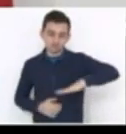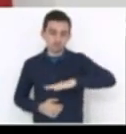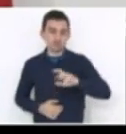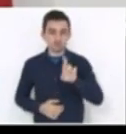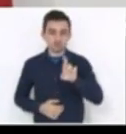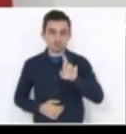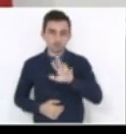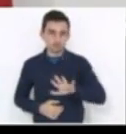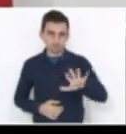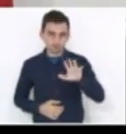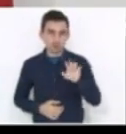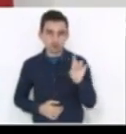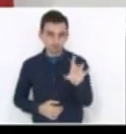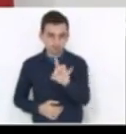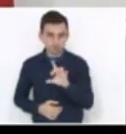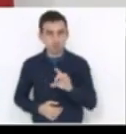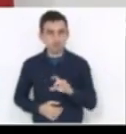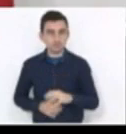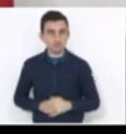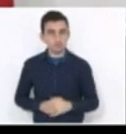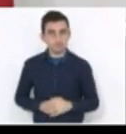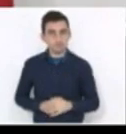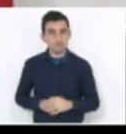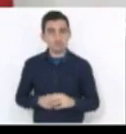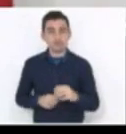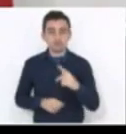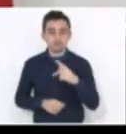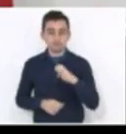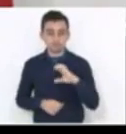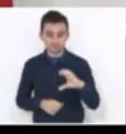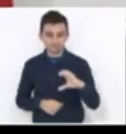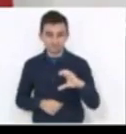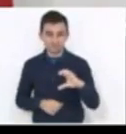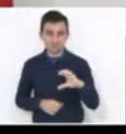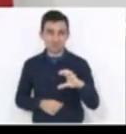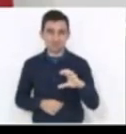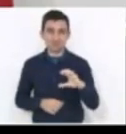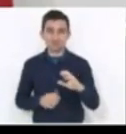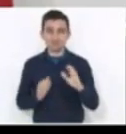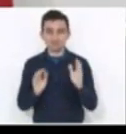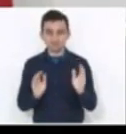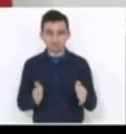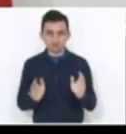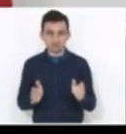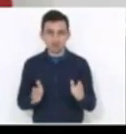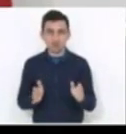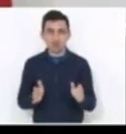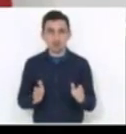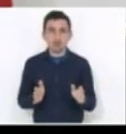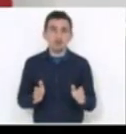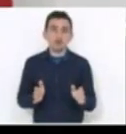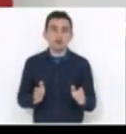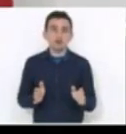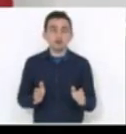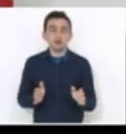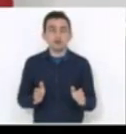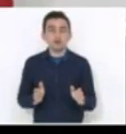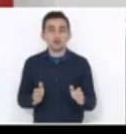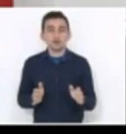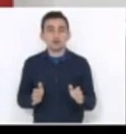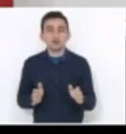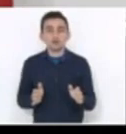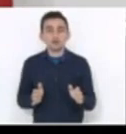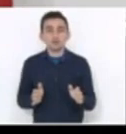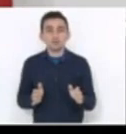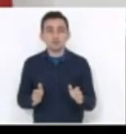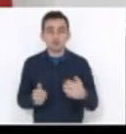E a PEC, que foi a pensada, Mário Marcondes, deputado Aldo, deputado Coruja, que eu